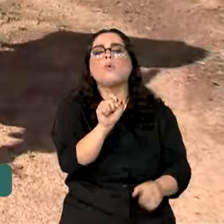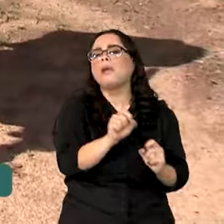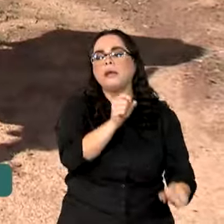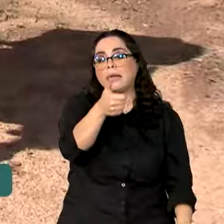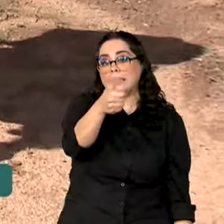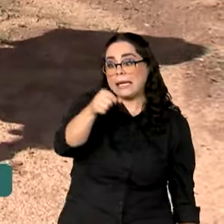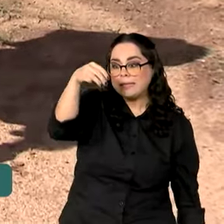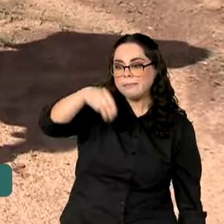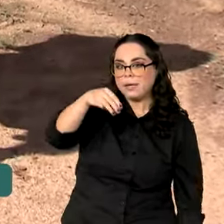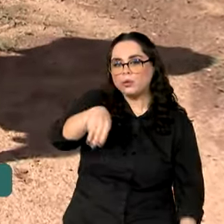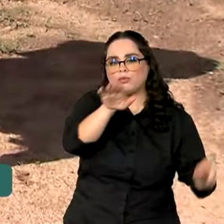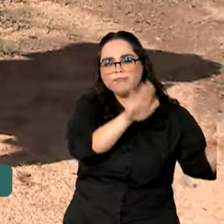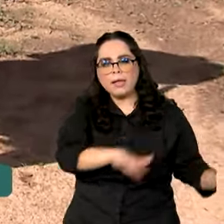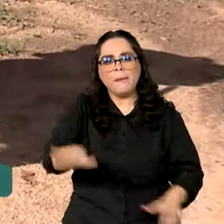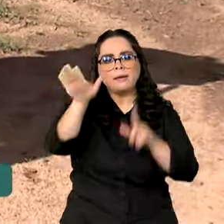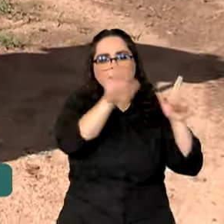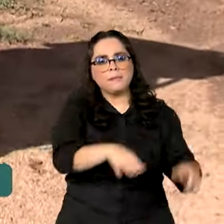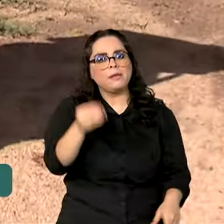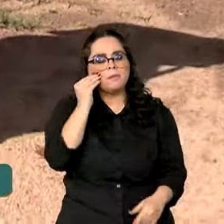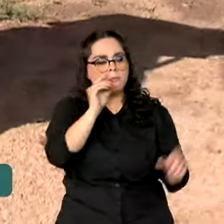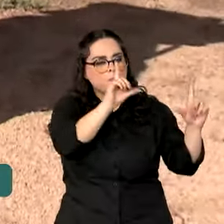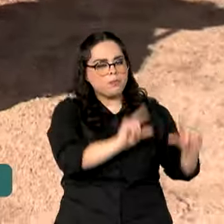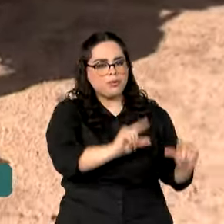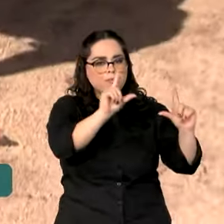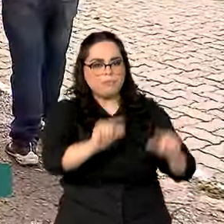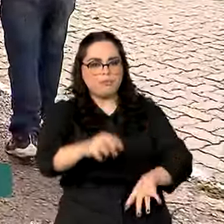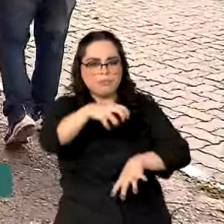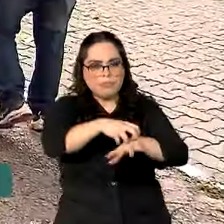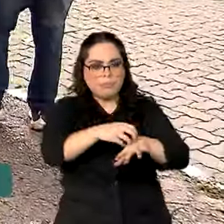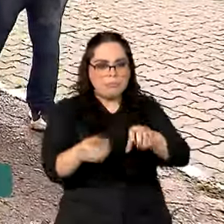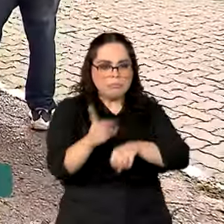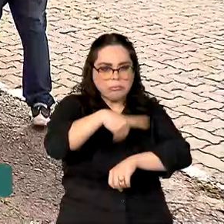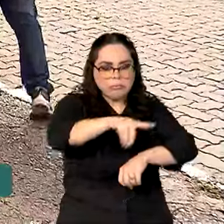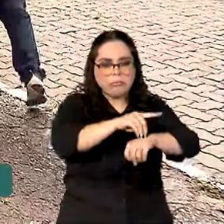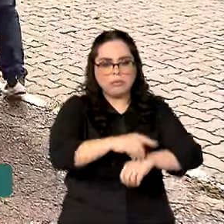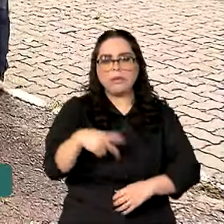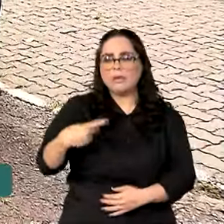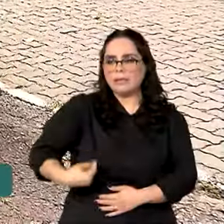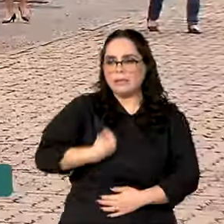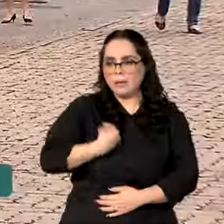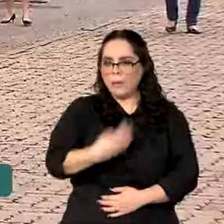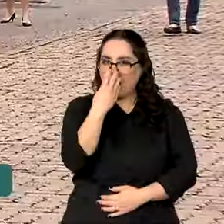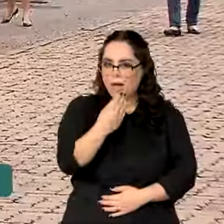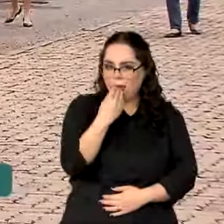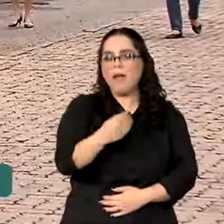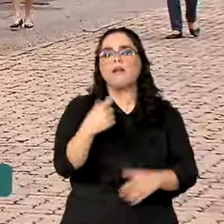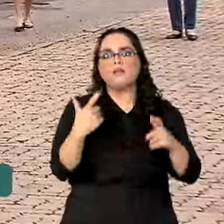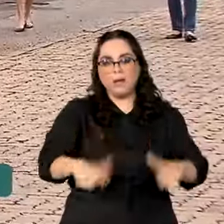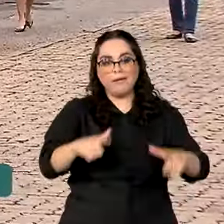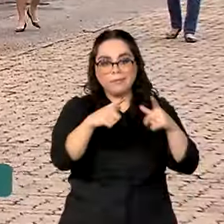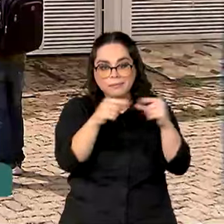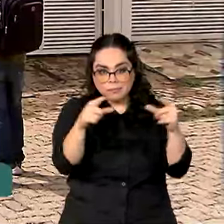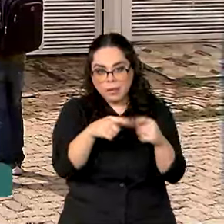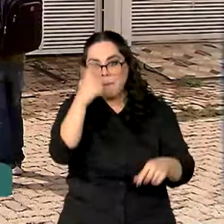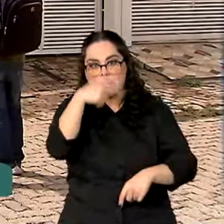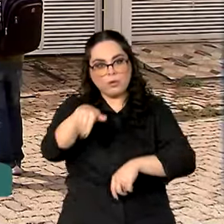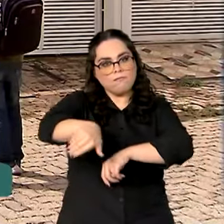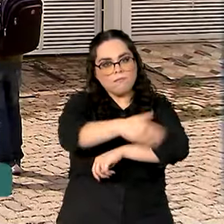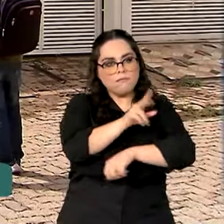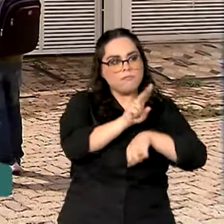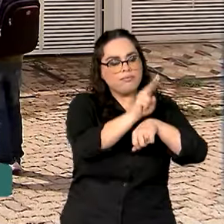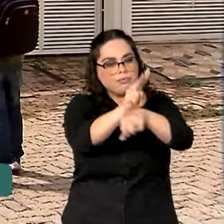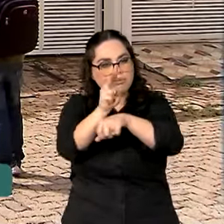10 minutos por semana para eliminar os focos do mosquito. No Guará, no Distrito Federal, agentes foram para as ruas para